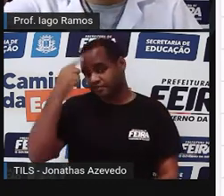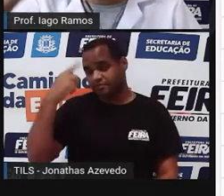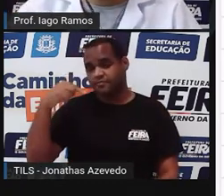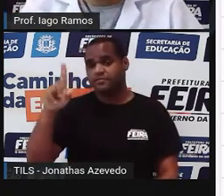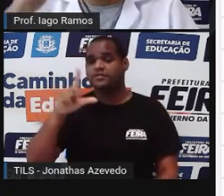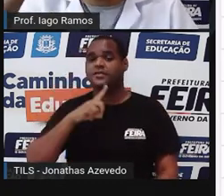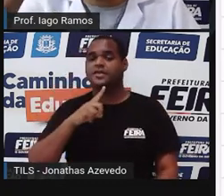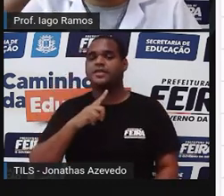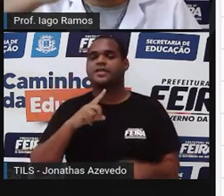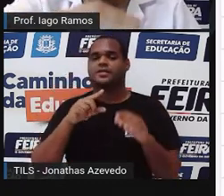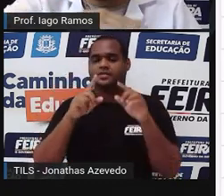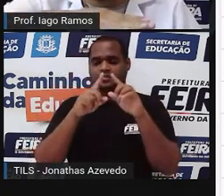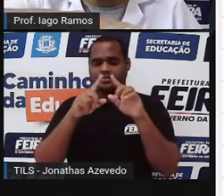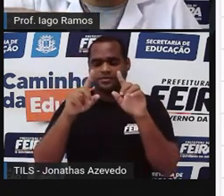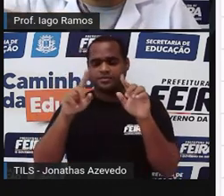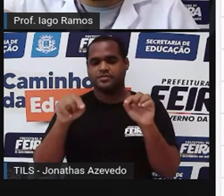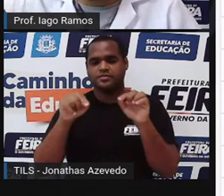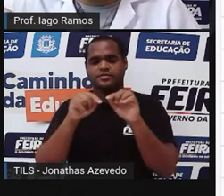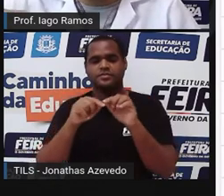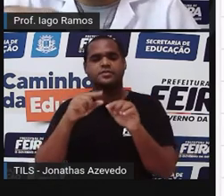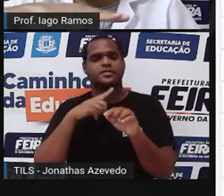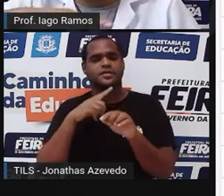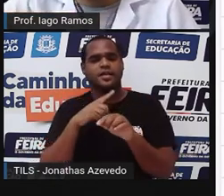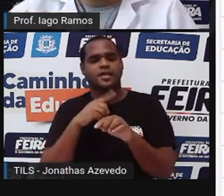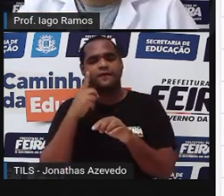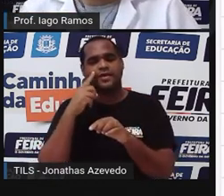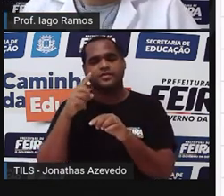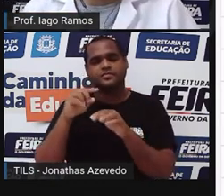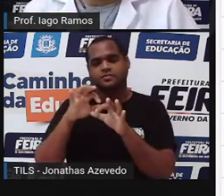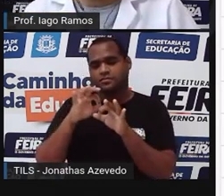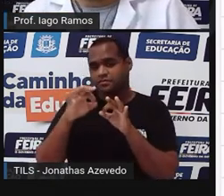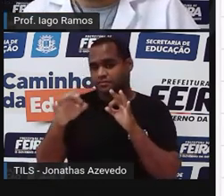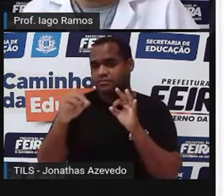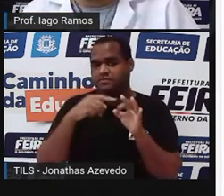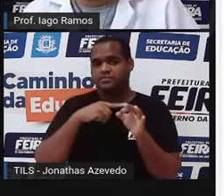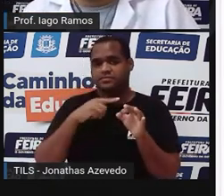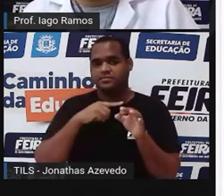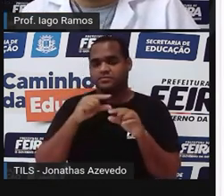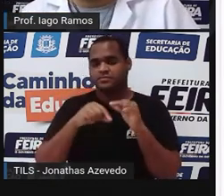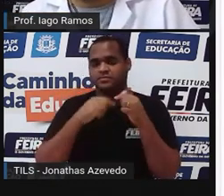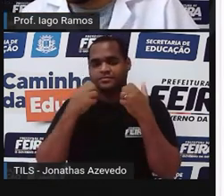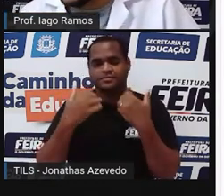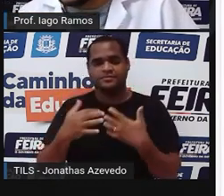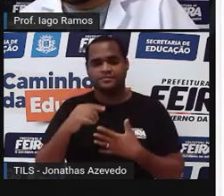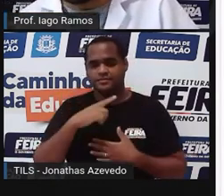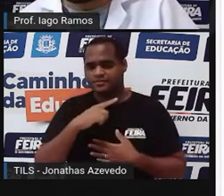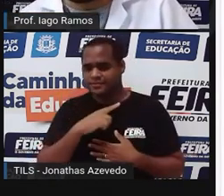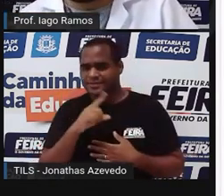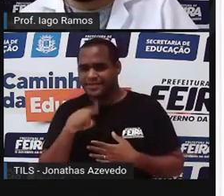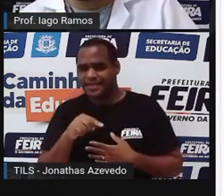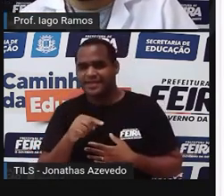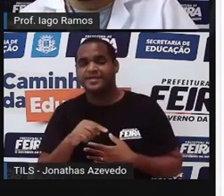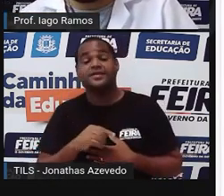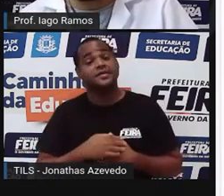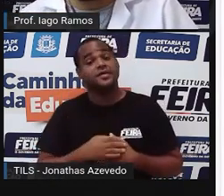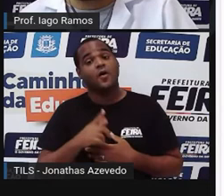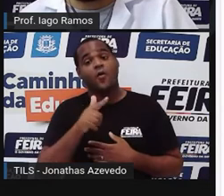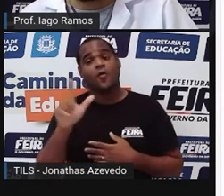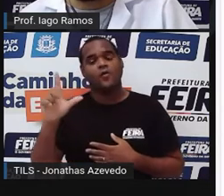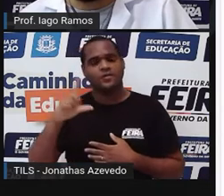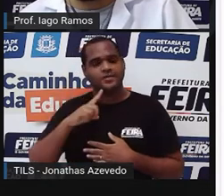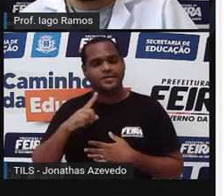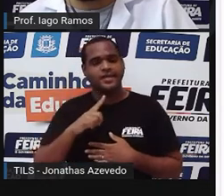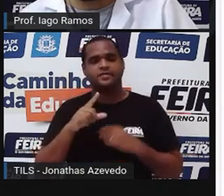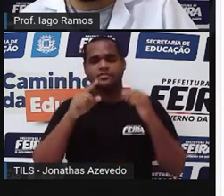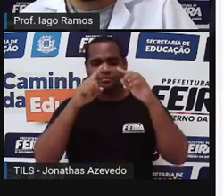diagonais do retângulo. Eu trouxe aqui para baixo para você ver que é o comprimento do retângulo. E aquela outra diagonal